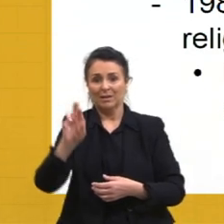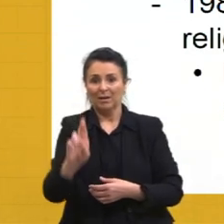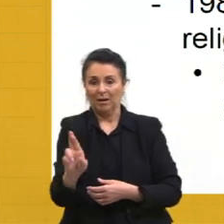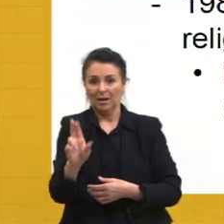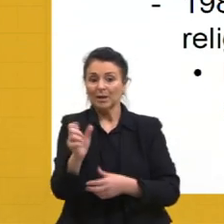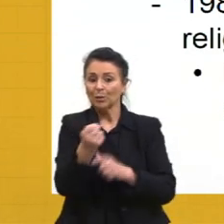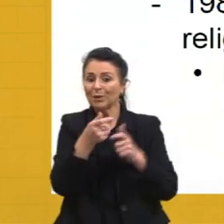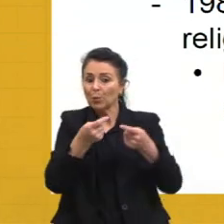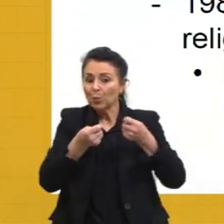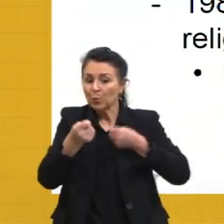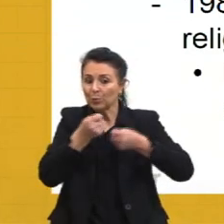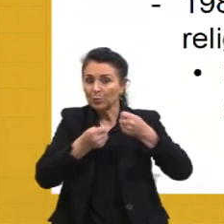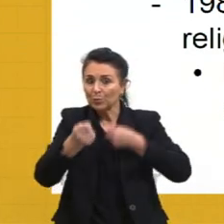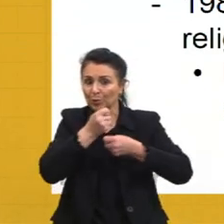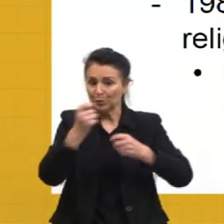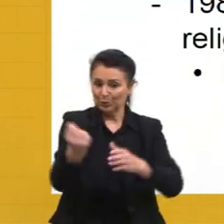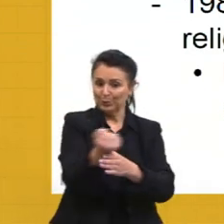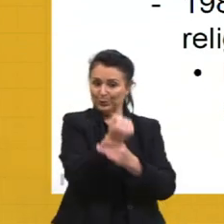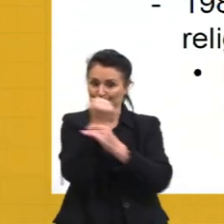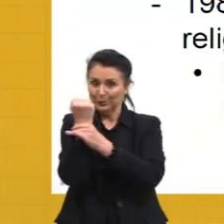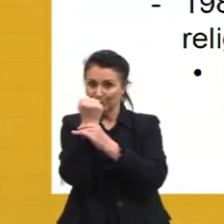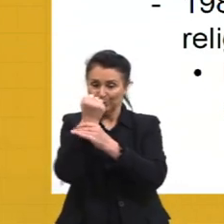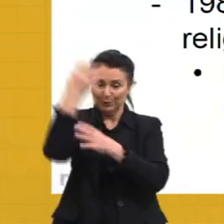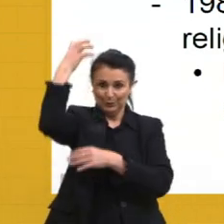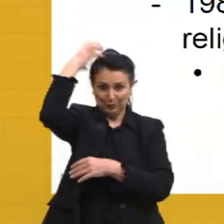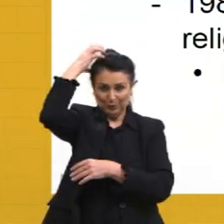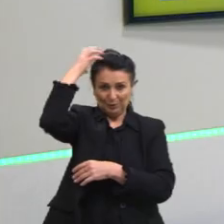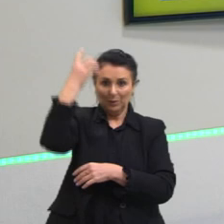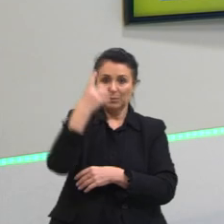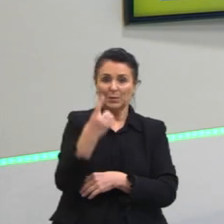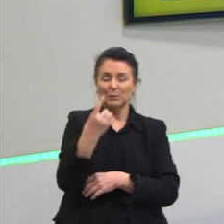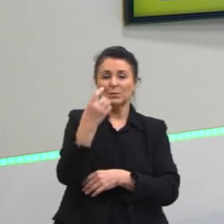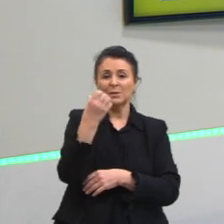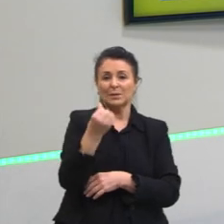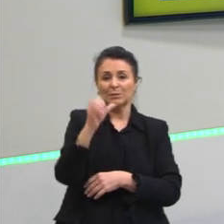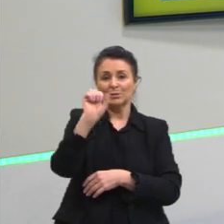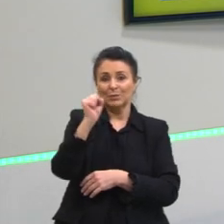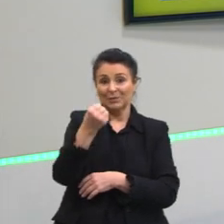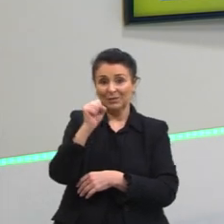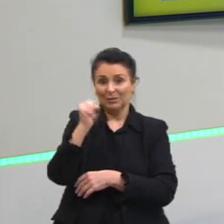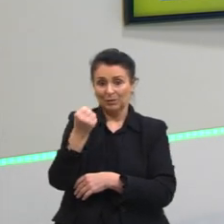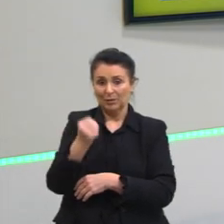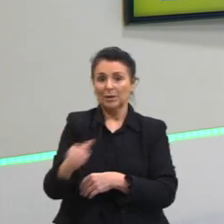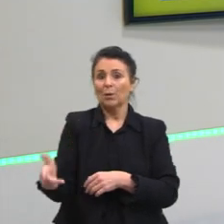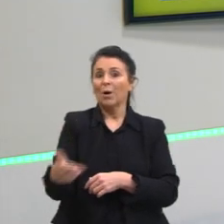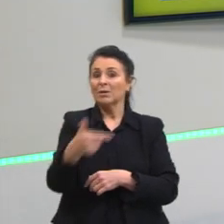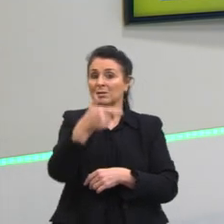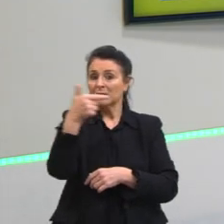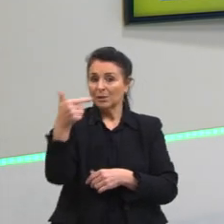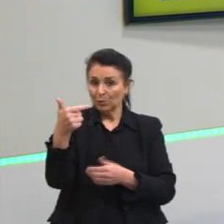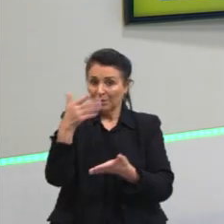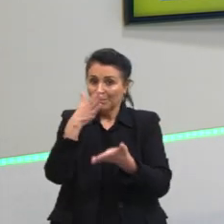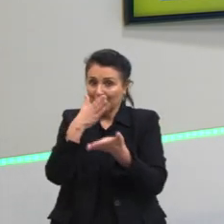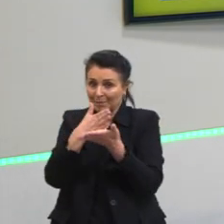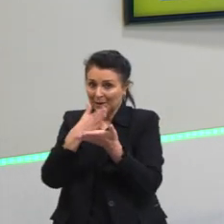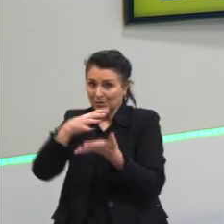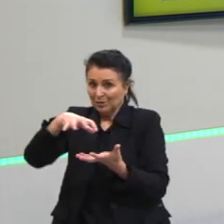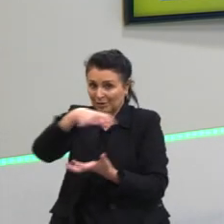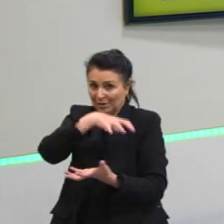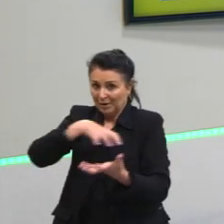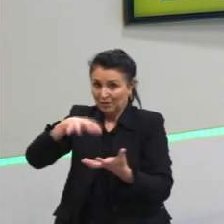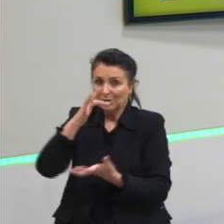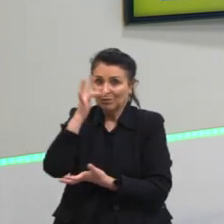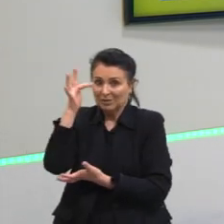rei na Inglaterra, em 1688. Essa segunda parte da Revolução Francesa, que tiram o rei e